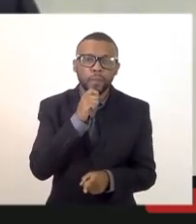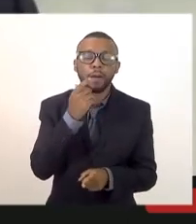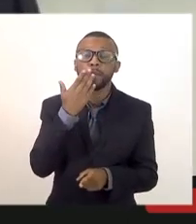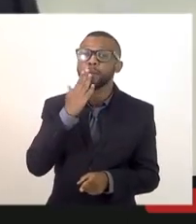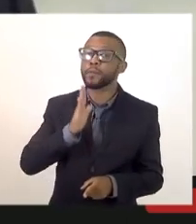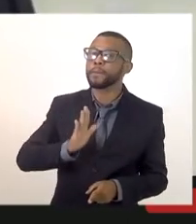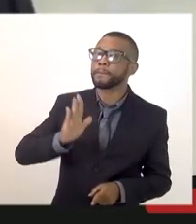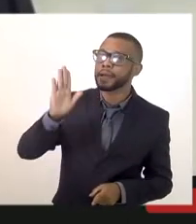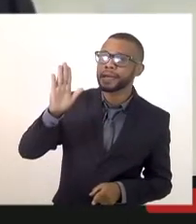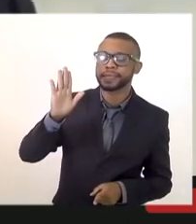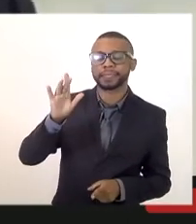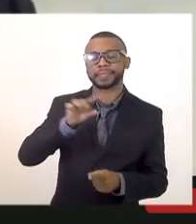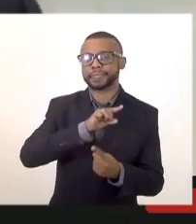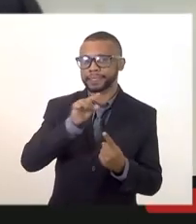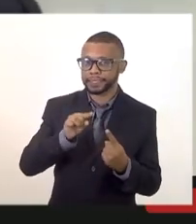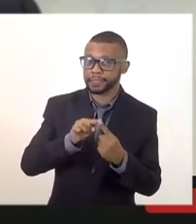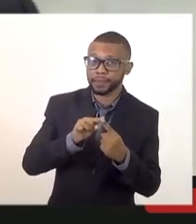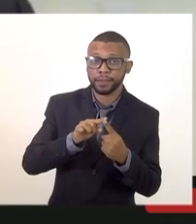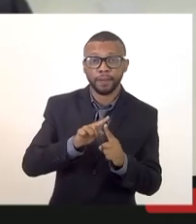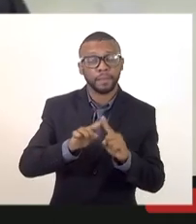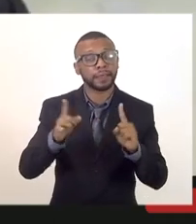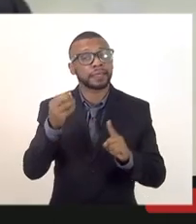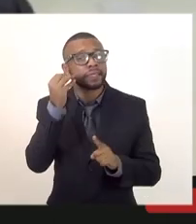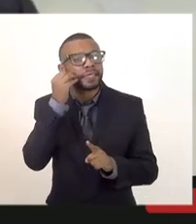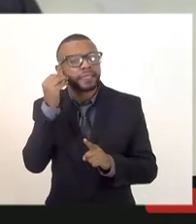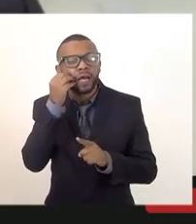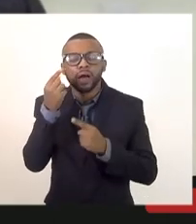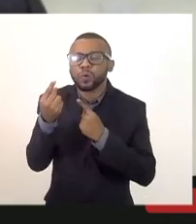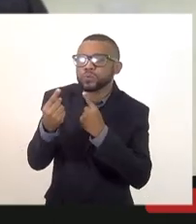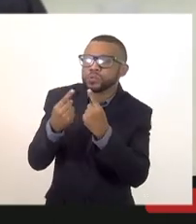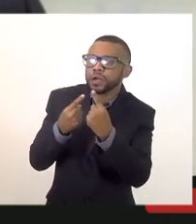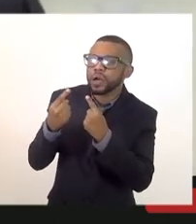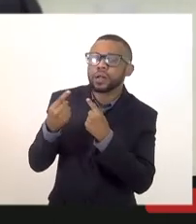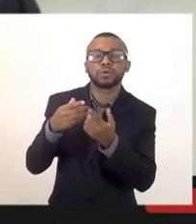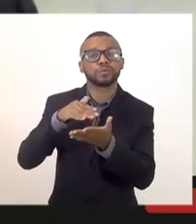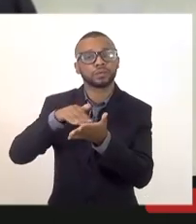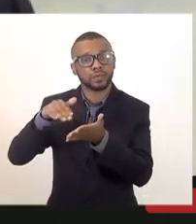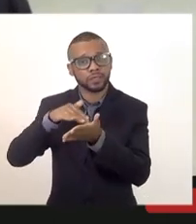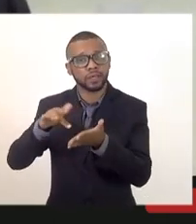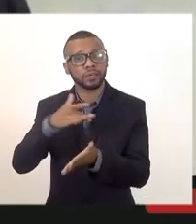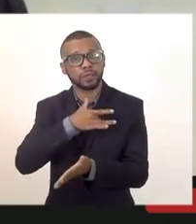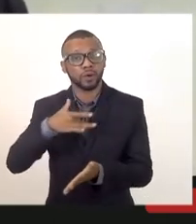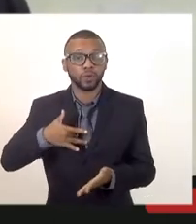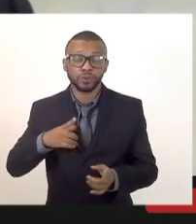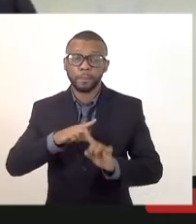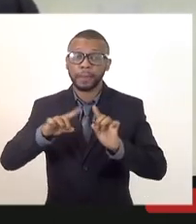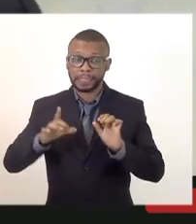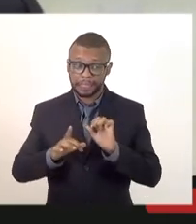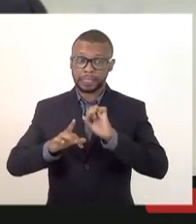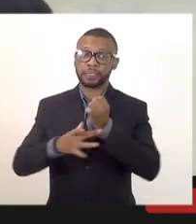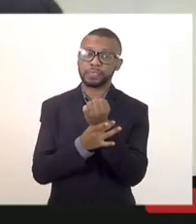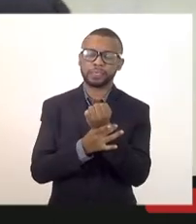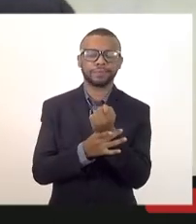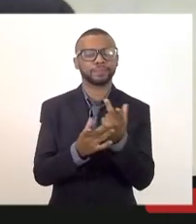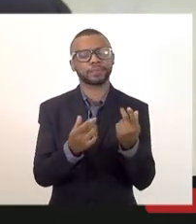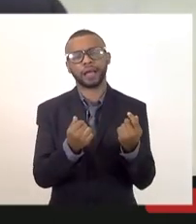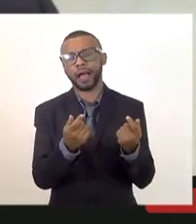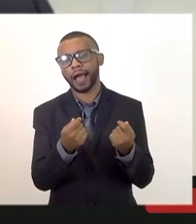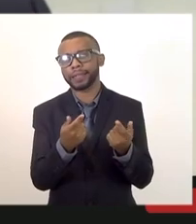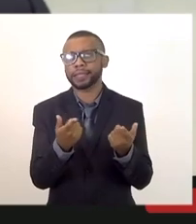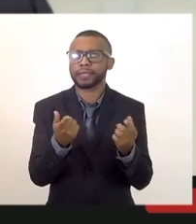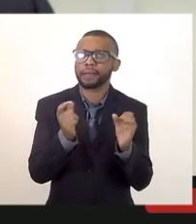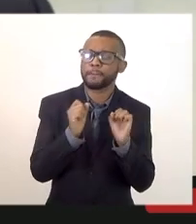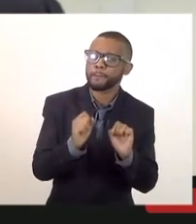é tentar um diálogo com o secretário de saúde tentar um caminho mas é nada garantido e também nada que possa